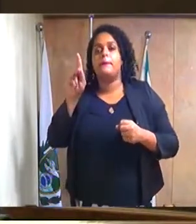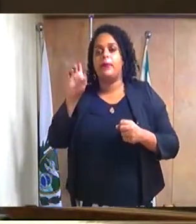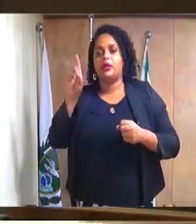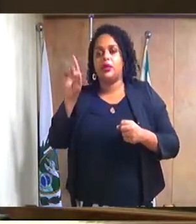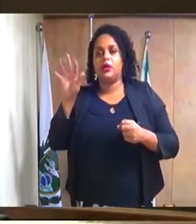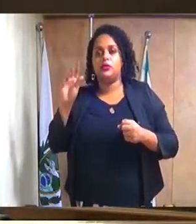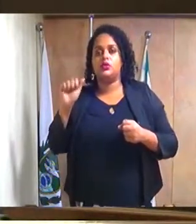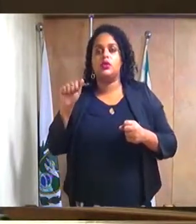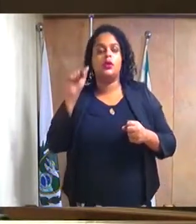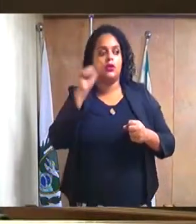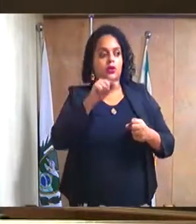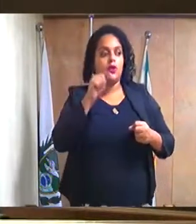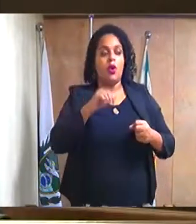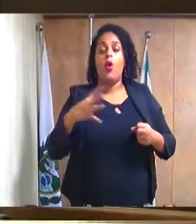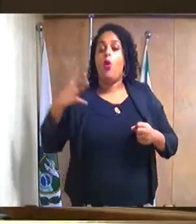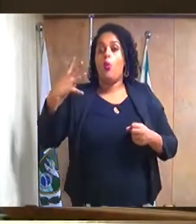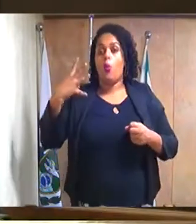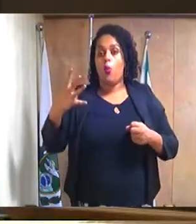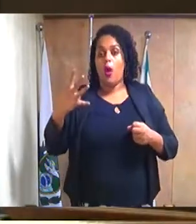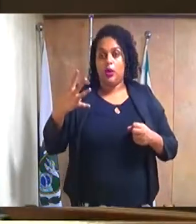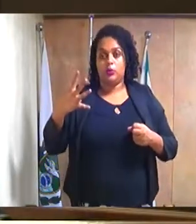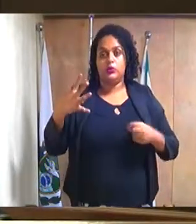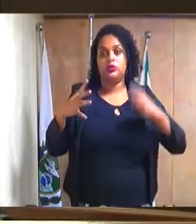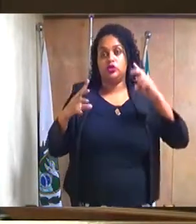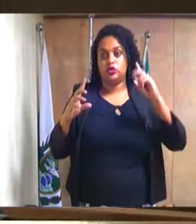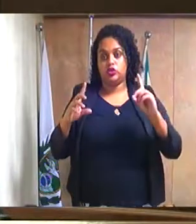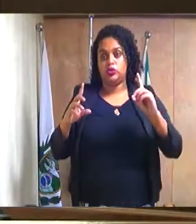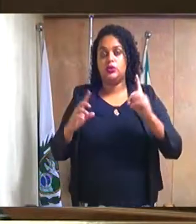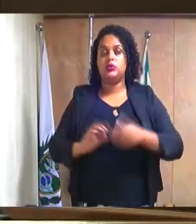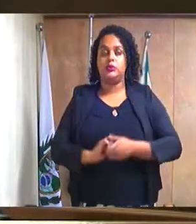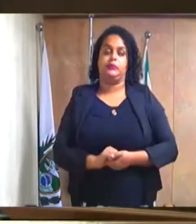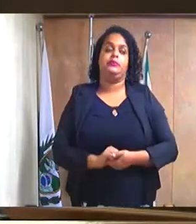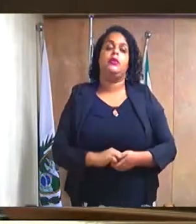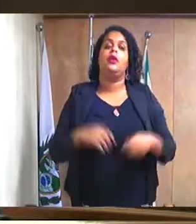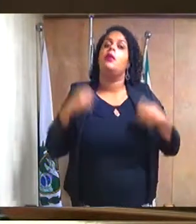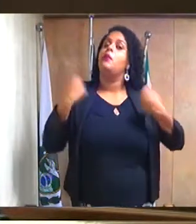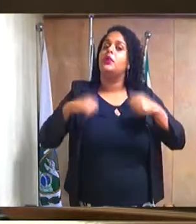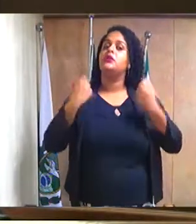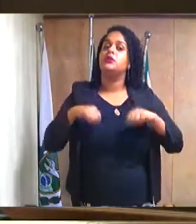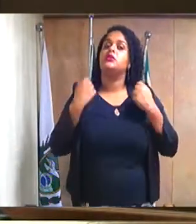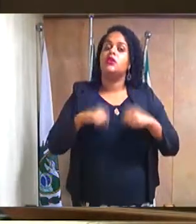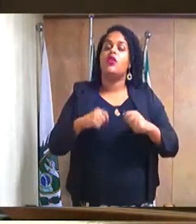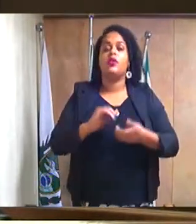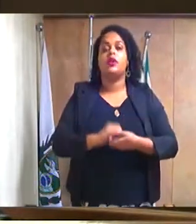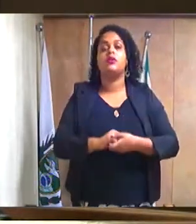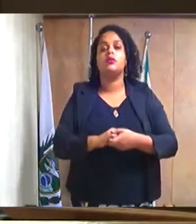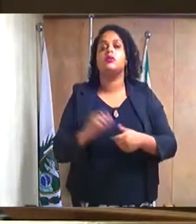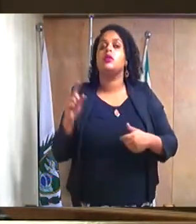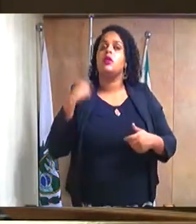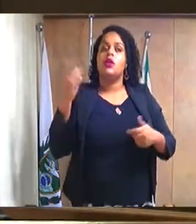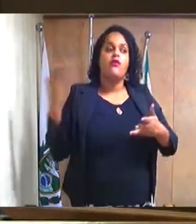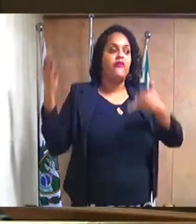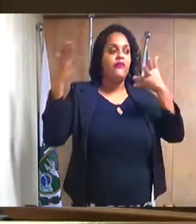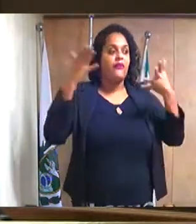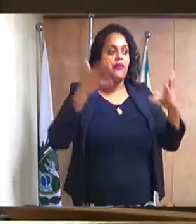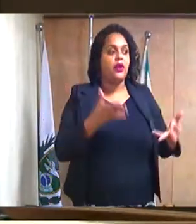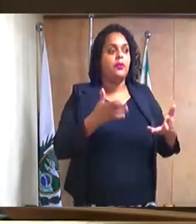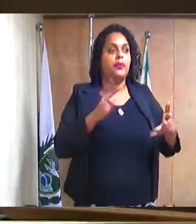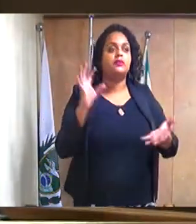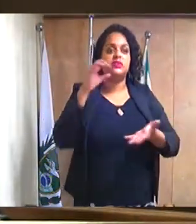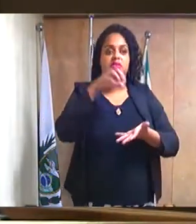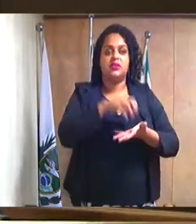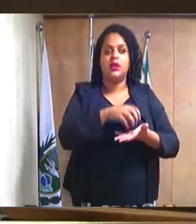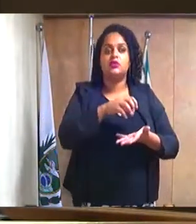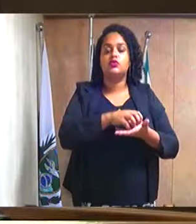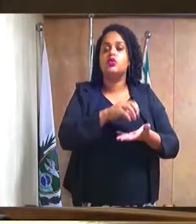moradores do quarto distrito que necessitavam justamente vir para o centro de Caxias,